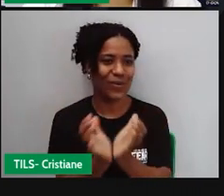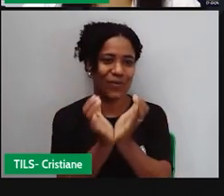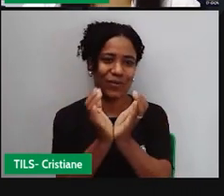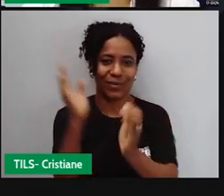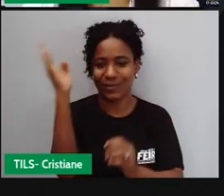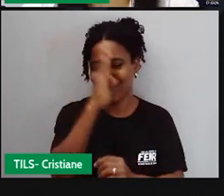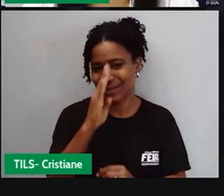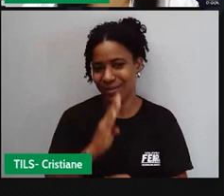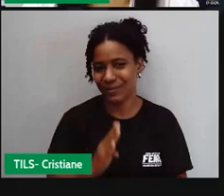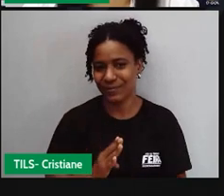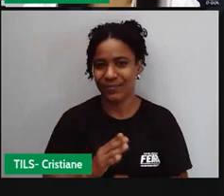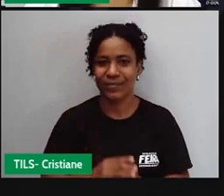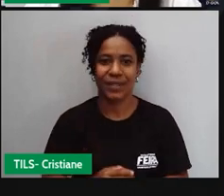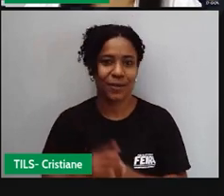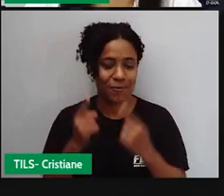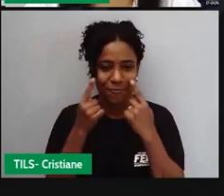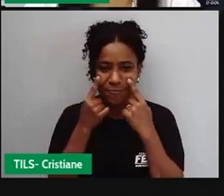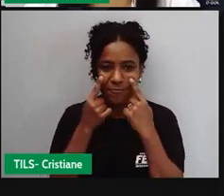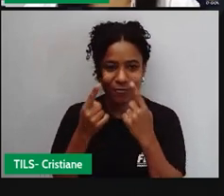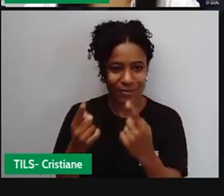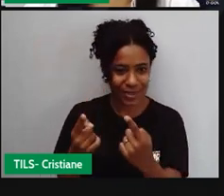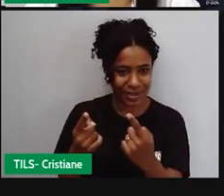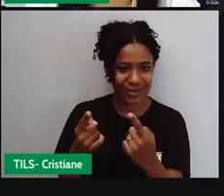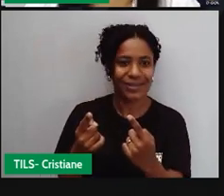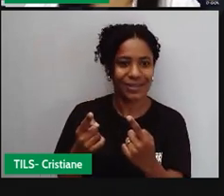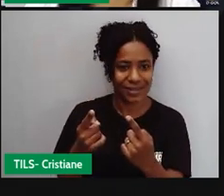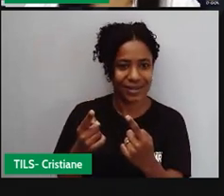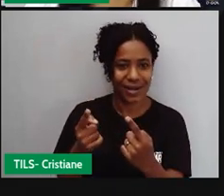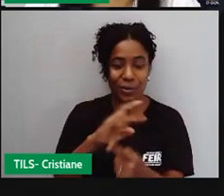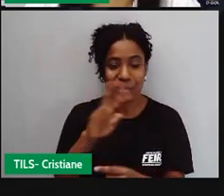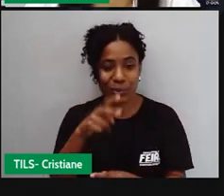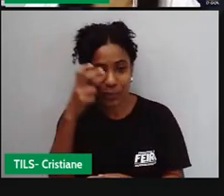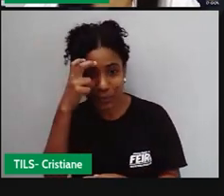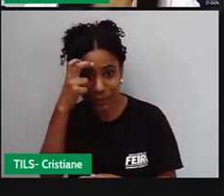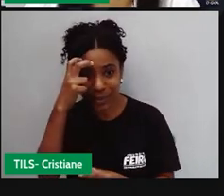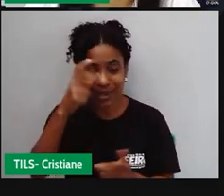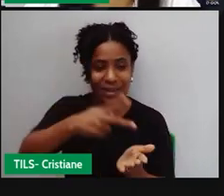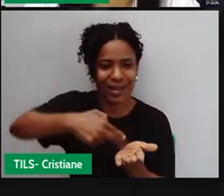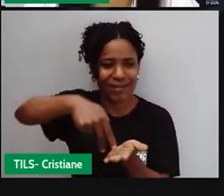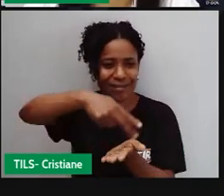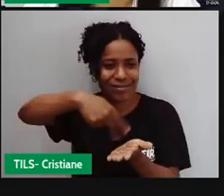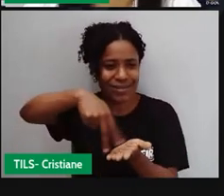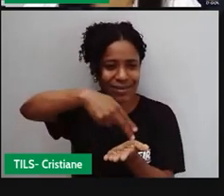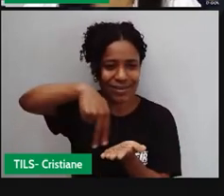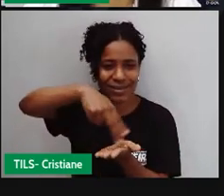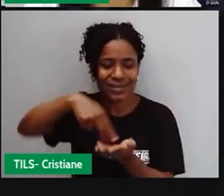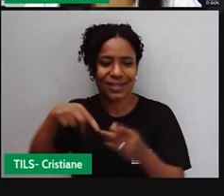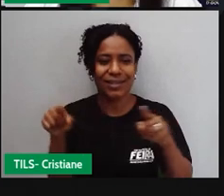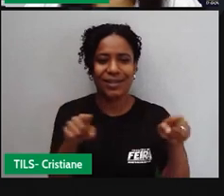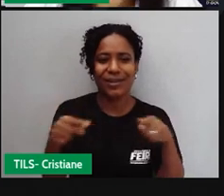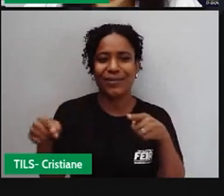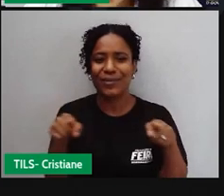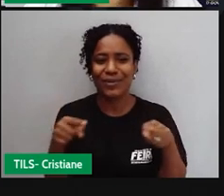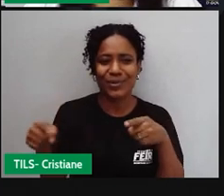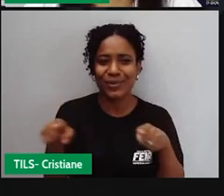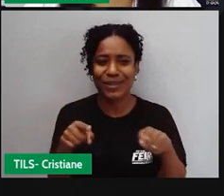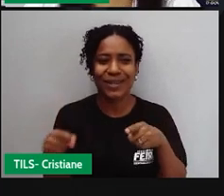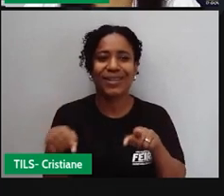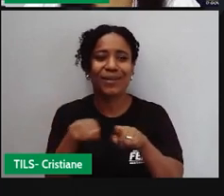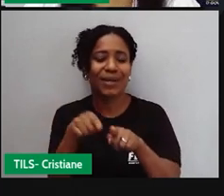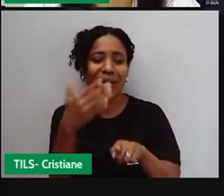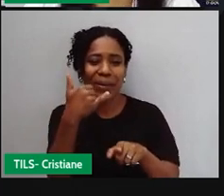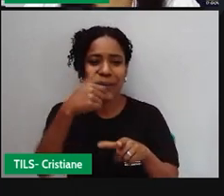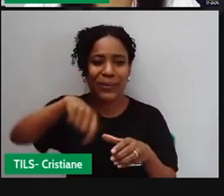E aí a gente observa essas riquezas culturais presentes nas danças, nas músicas, também na culinária